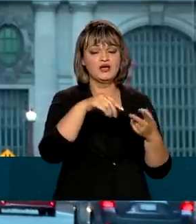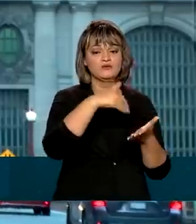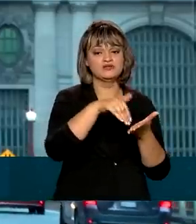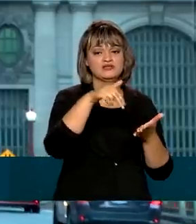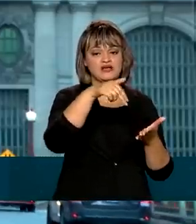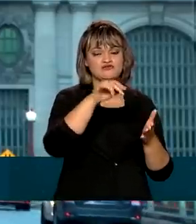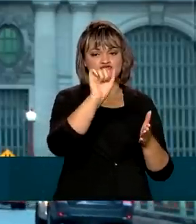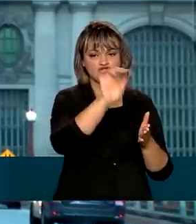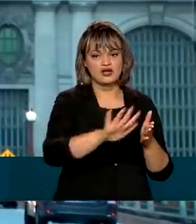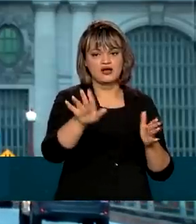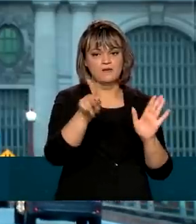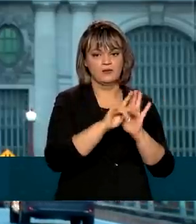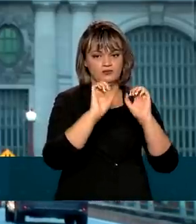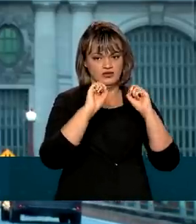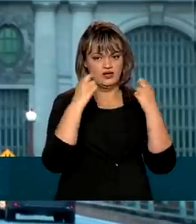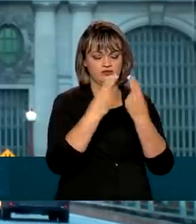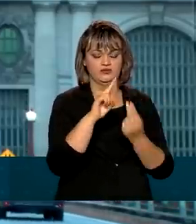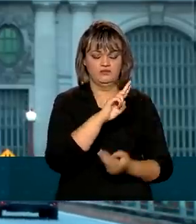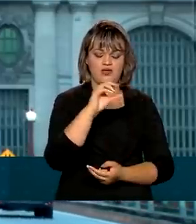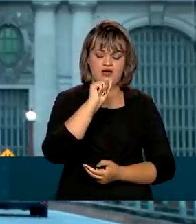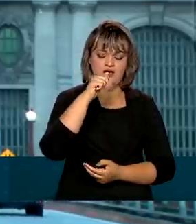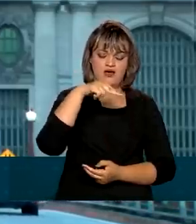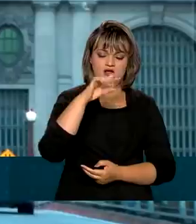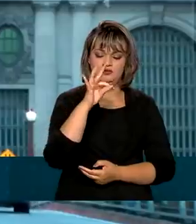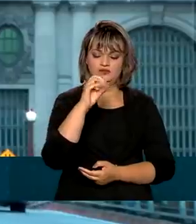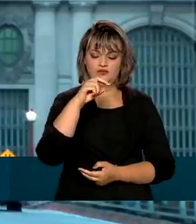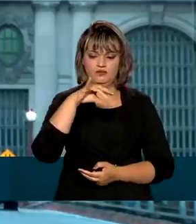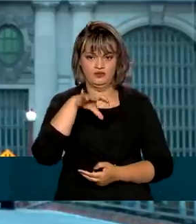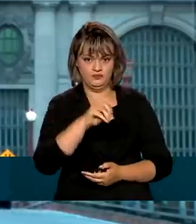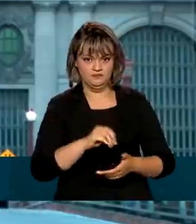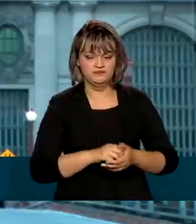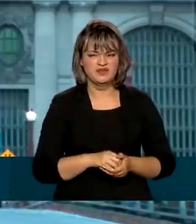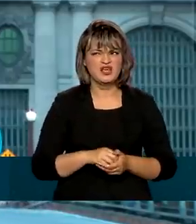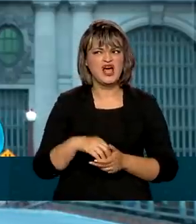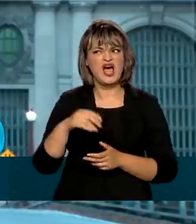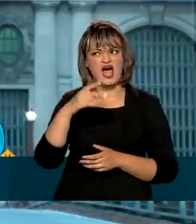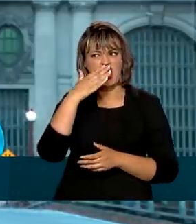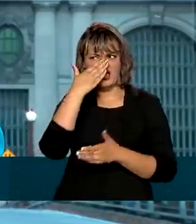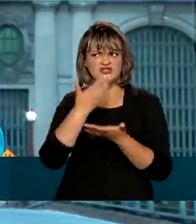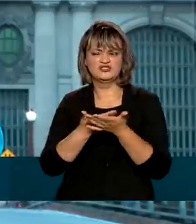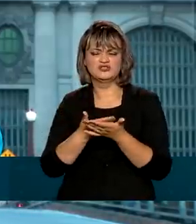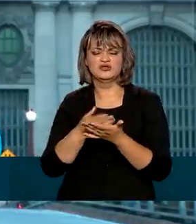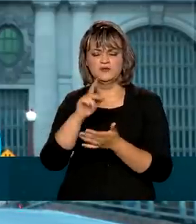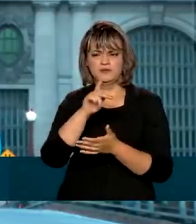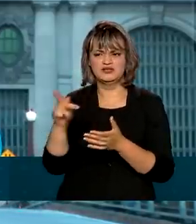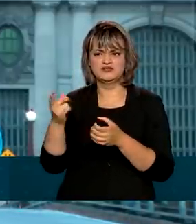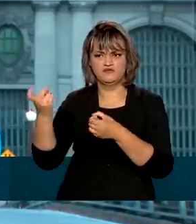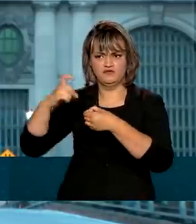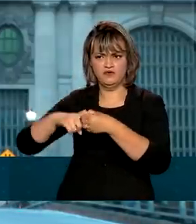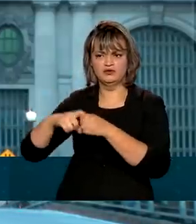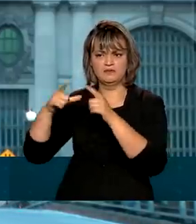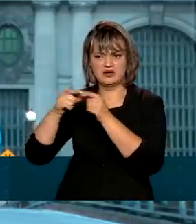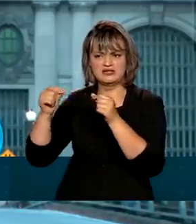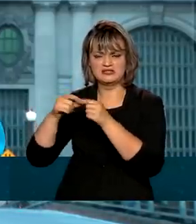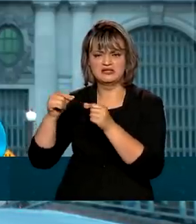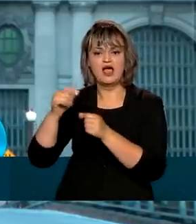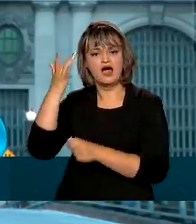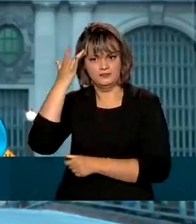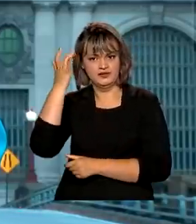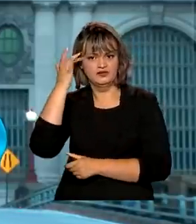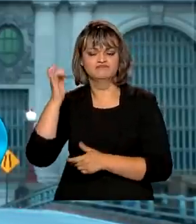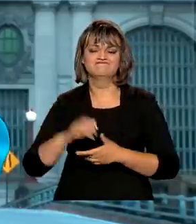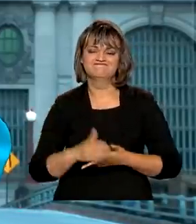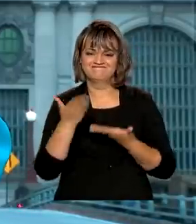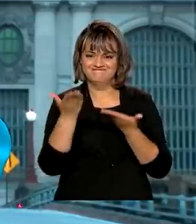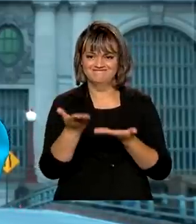-geral da ONU, António Guterres. A previsão, Renata, é que o presidente Jair Bolsonaro retorne à Brasília ainda amanhã.